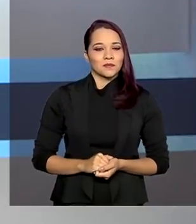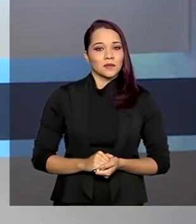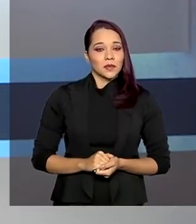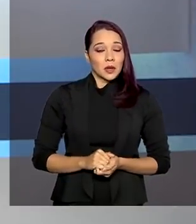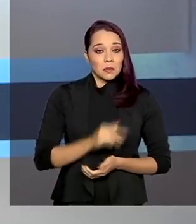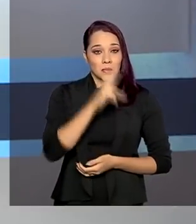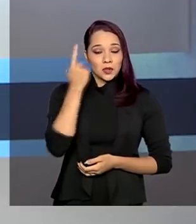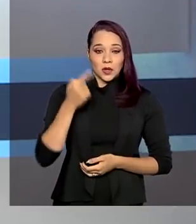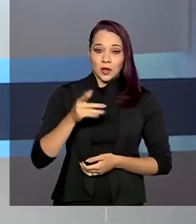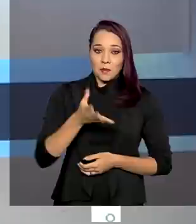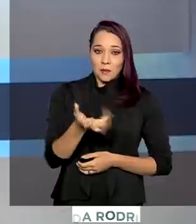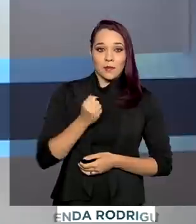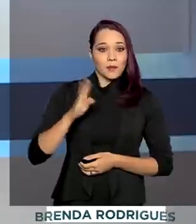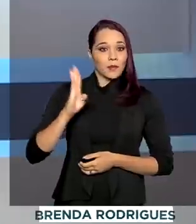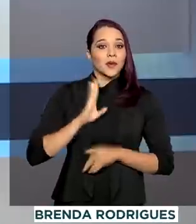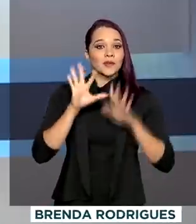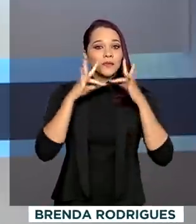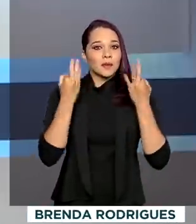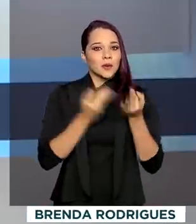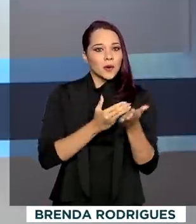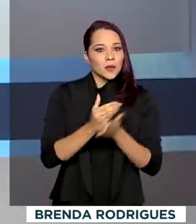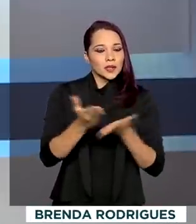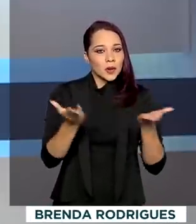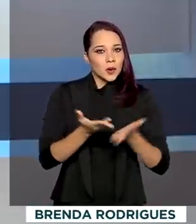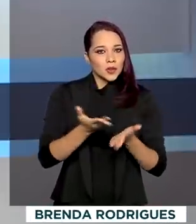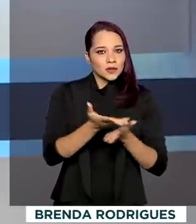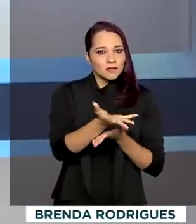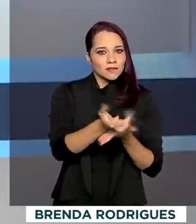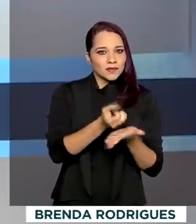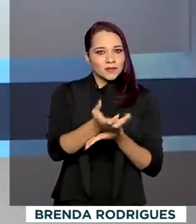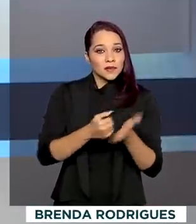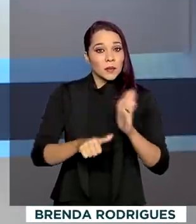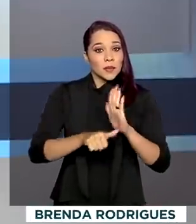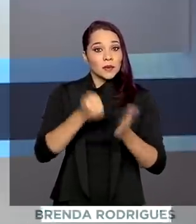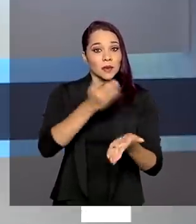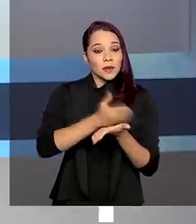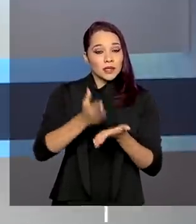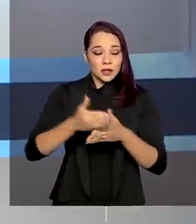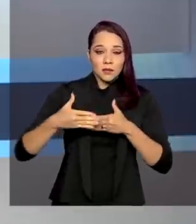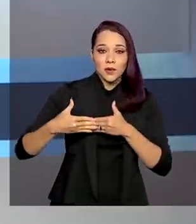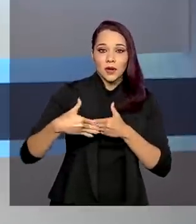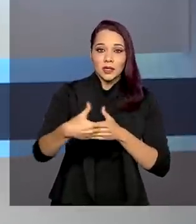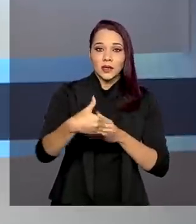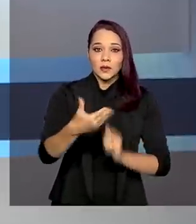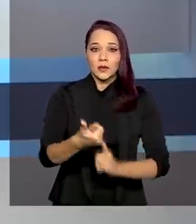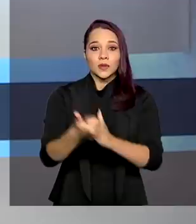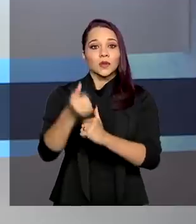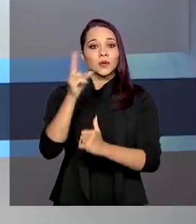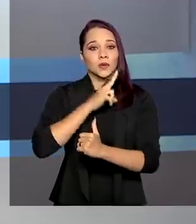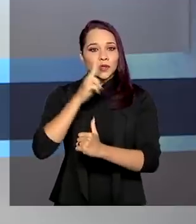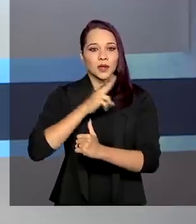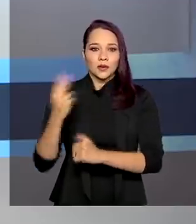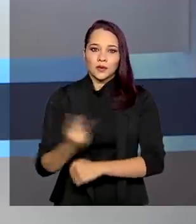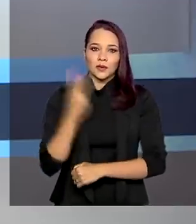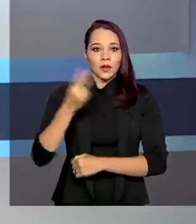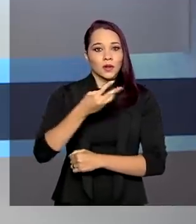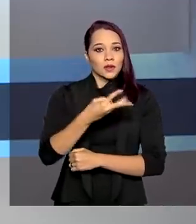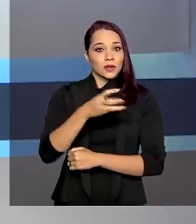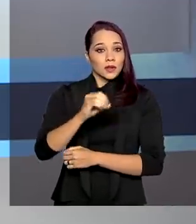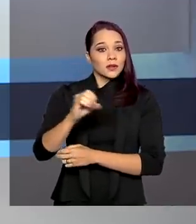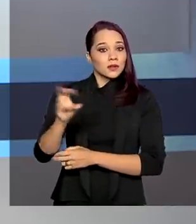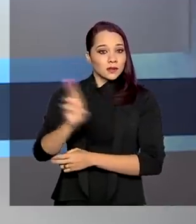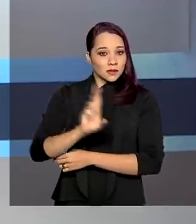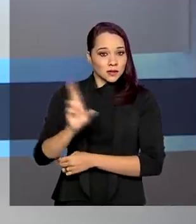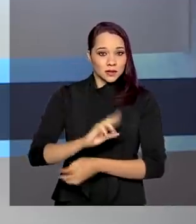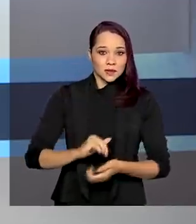Beneficiários do Bolsa Família começam a receber hoje a primeira parcela da prorrogação do auxílio emergencial no valor de R$ 300.